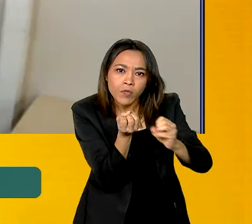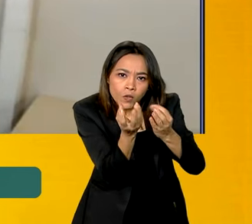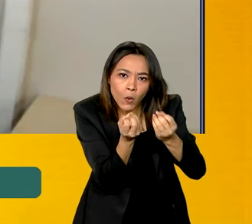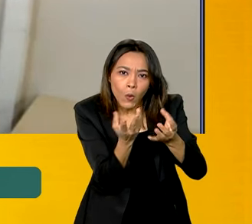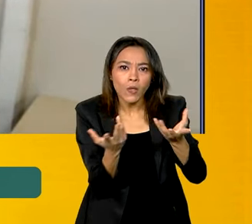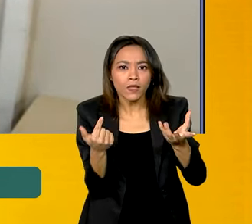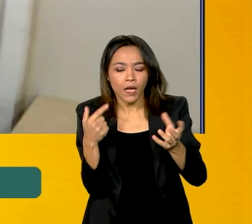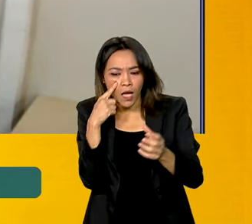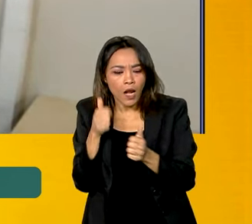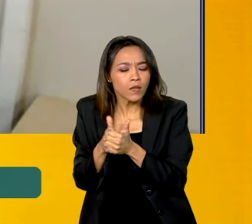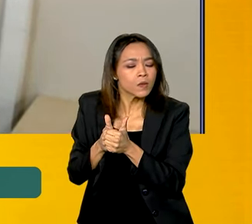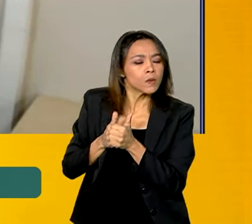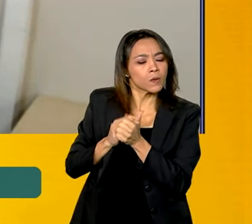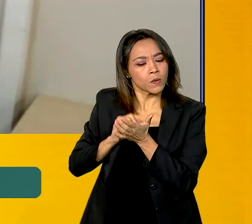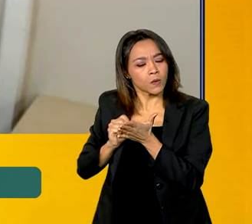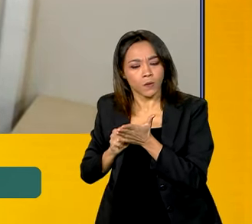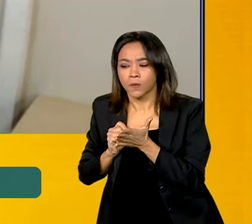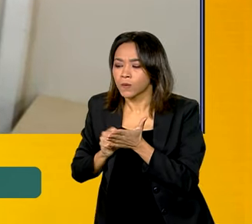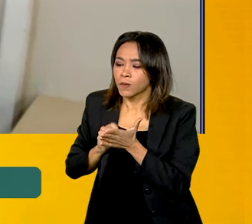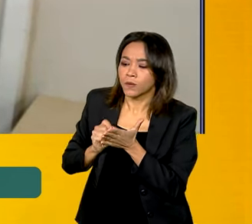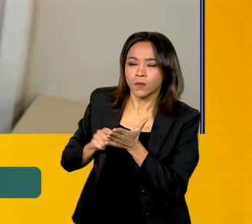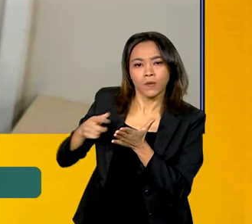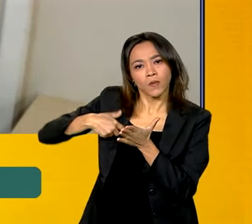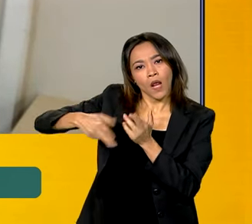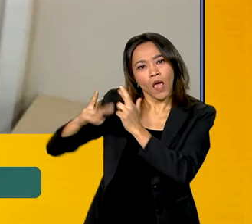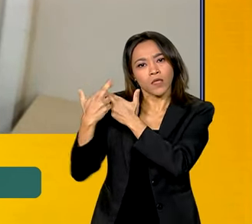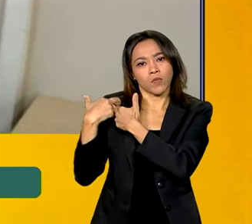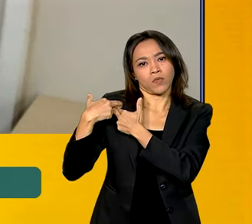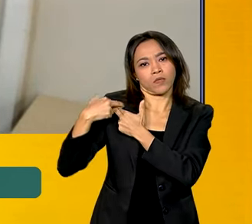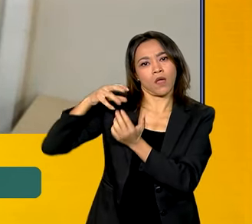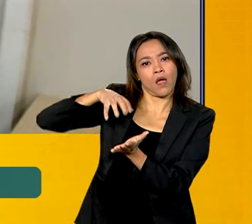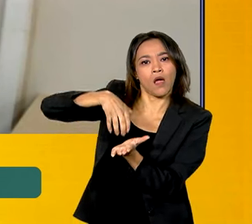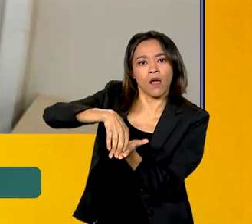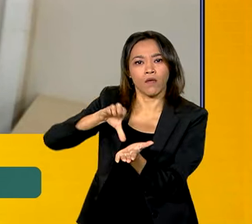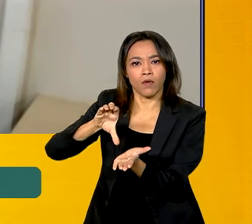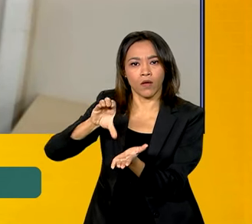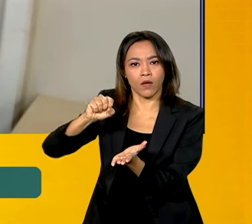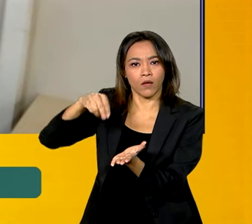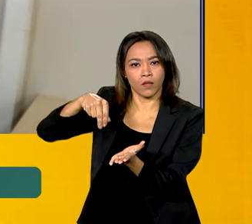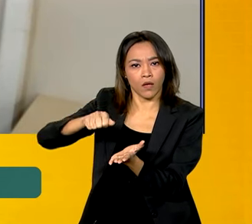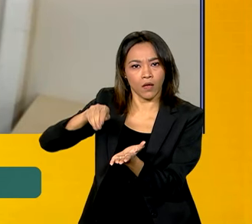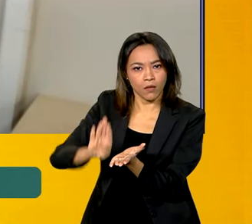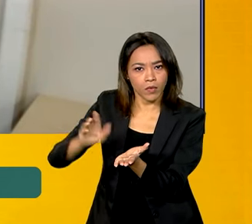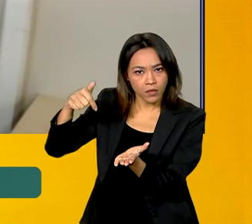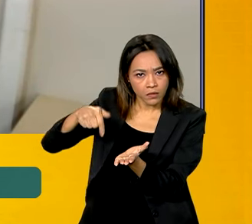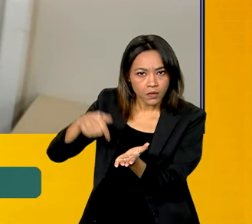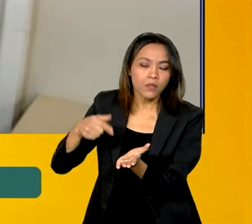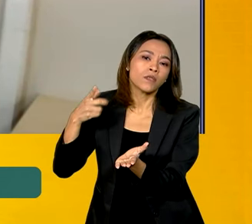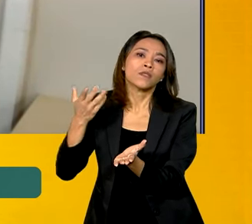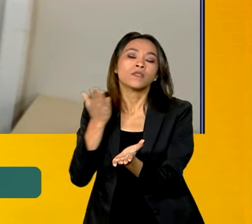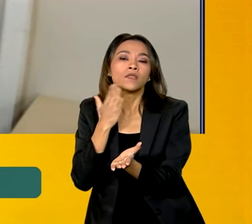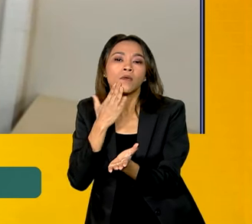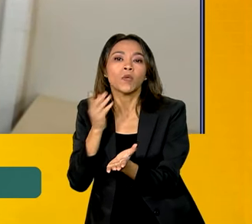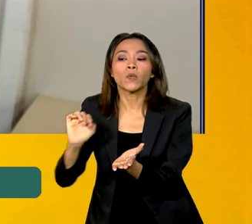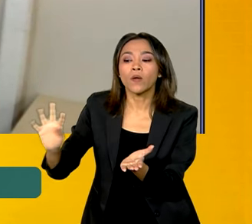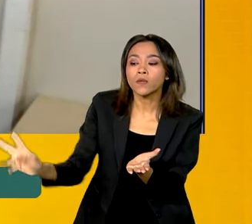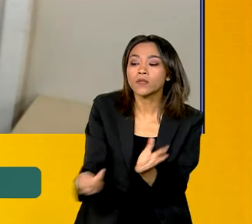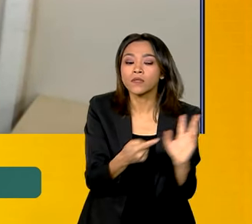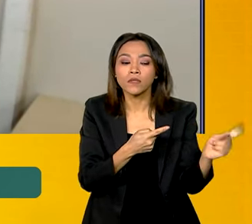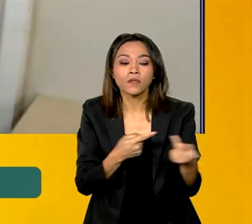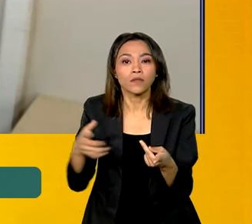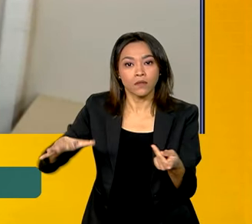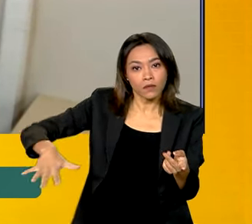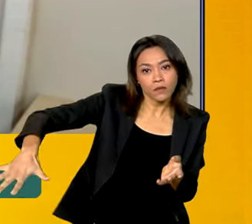vem evoluindo ao longo aí desse trabalho de levantamento de safra, que faz mais,